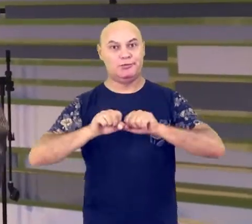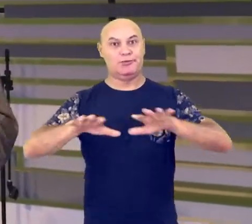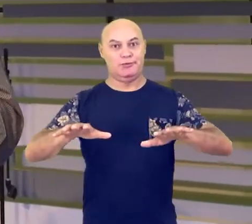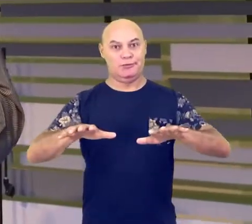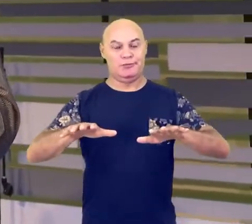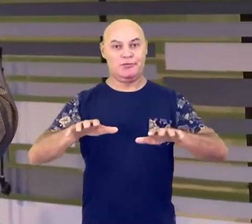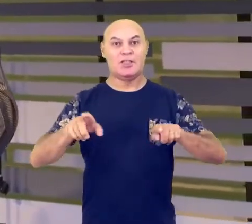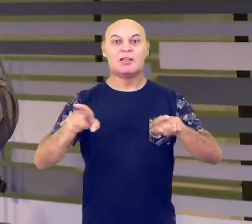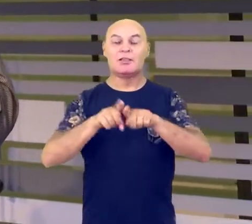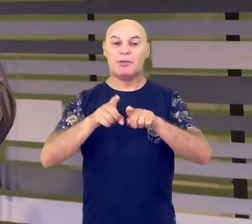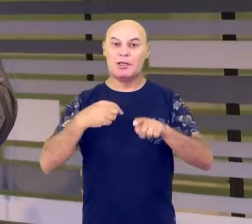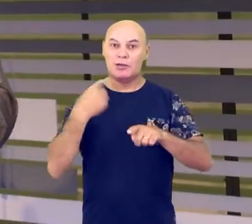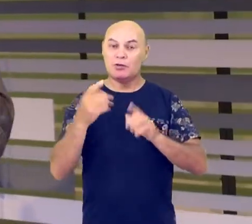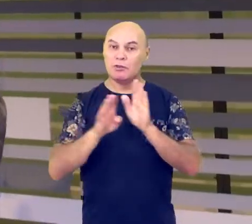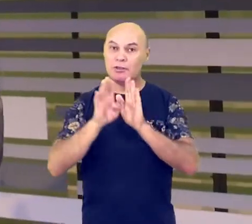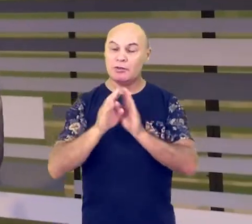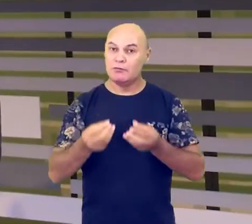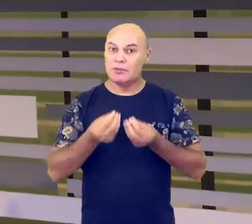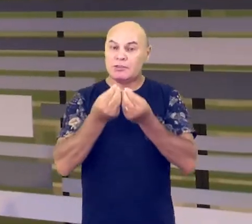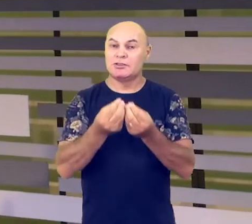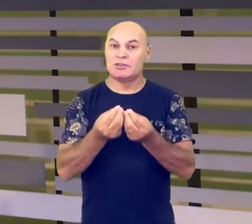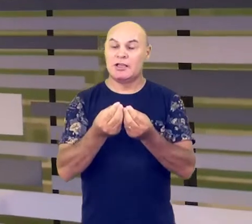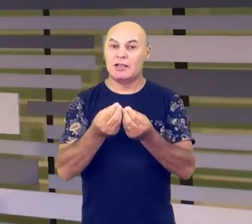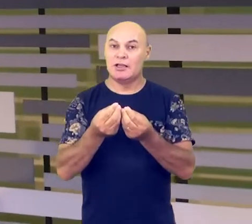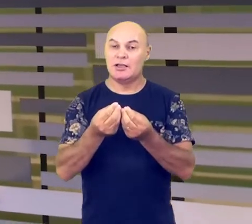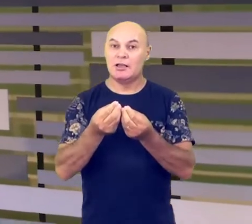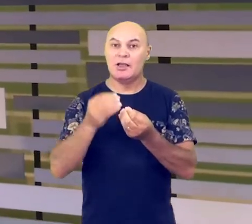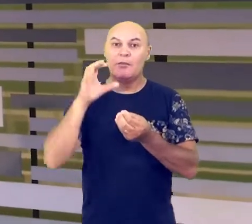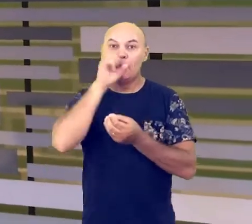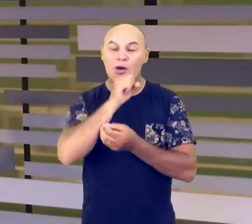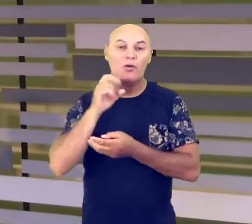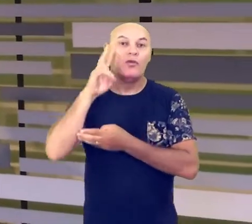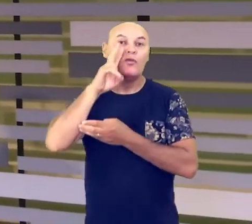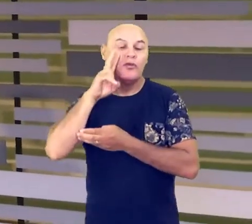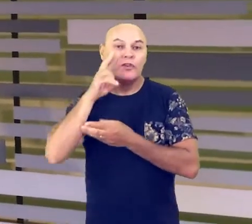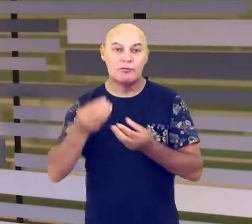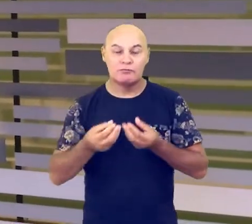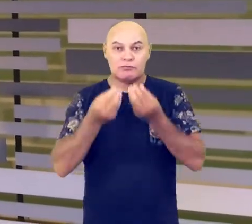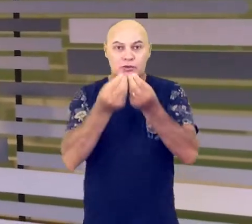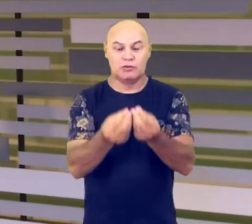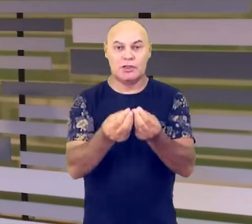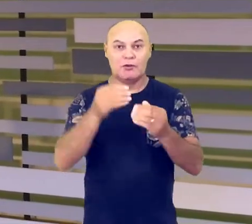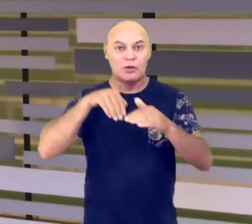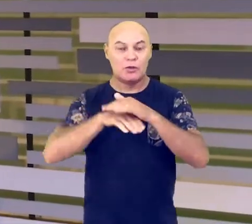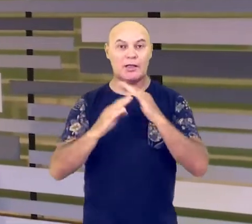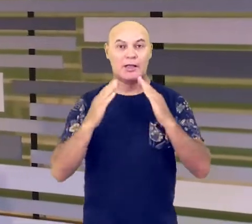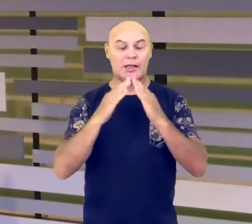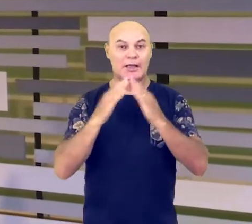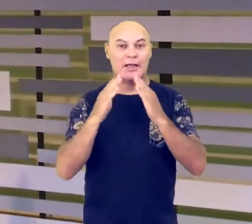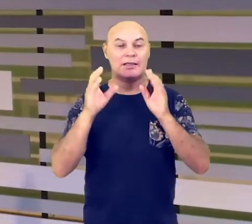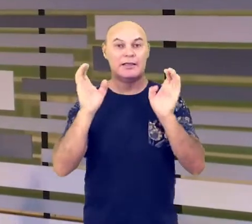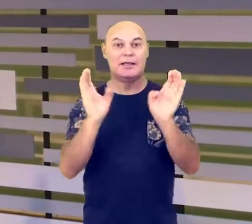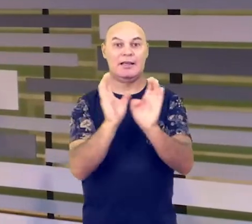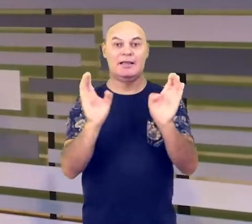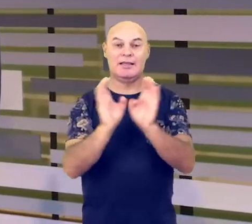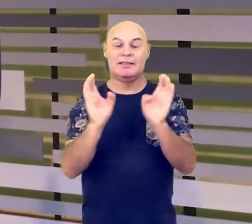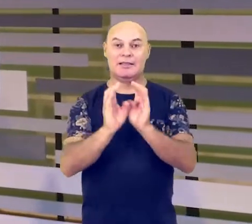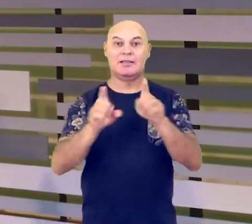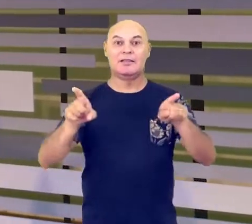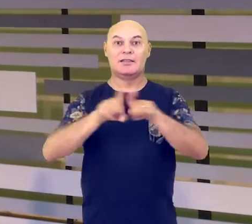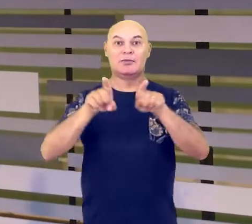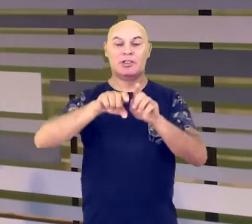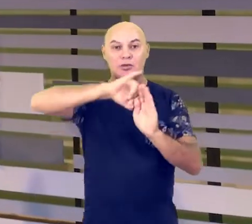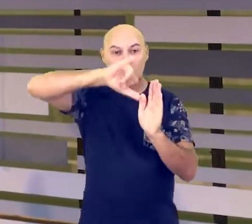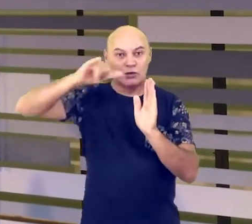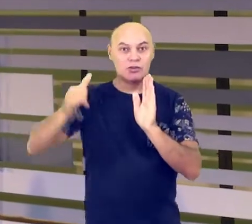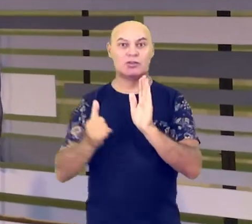um kit com o pão e o vinho para celebrarmos a Ceia do Senhor. O nosso Geração Futuro também estará trazendo